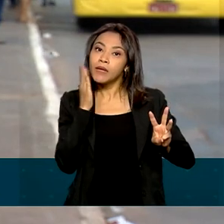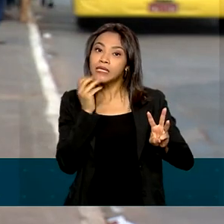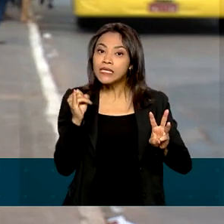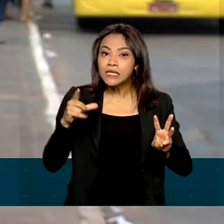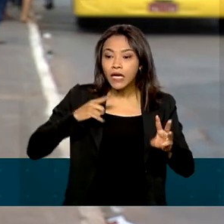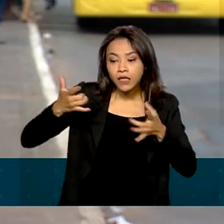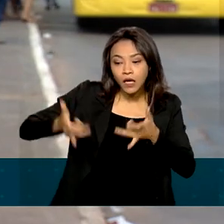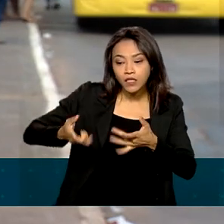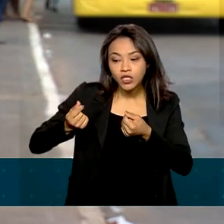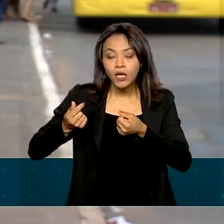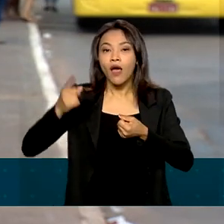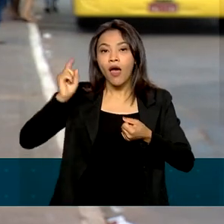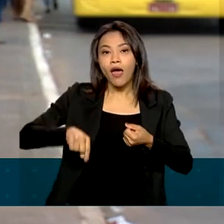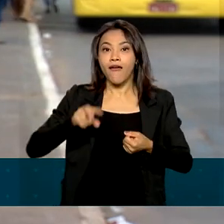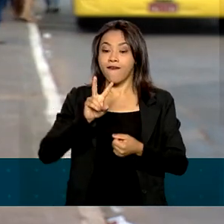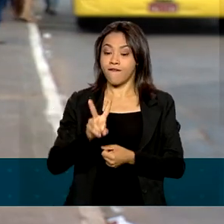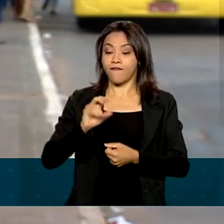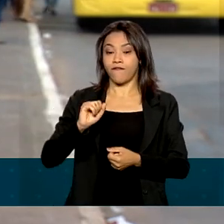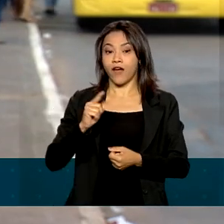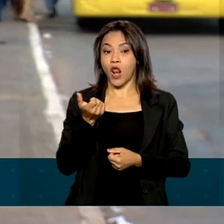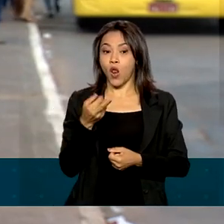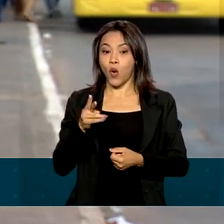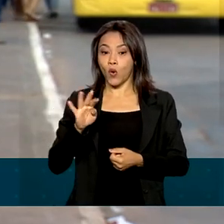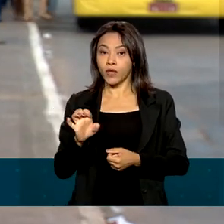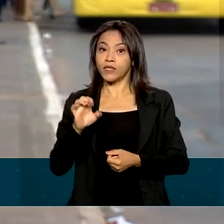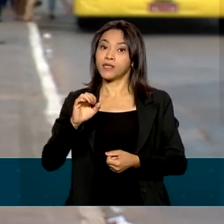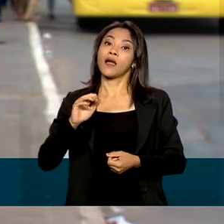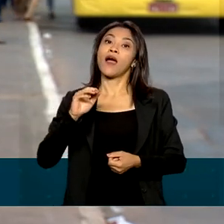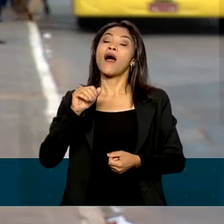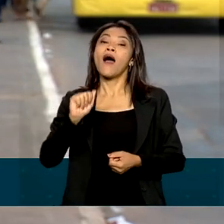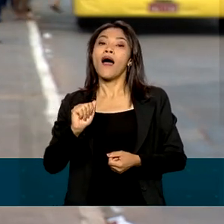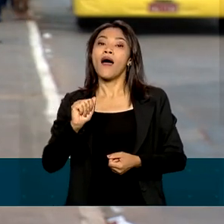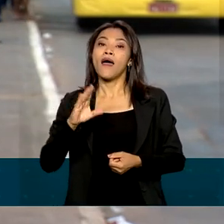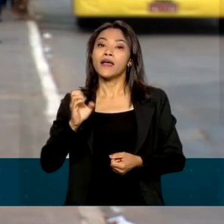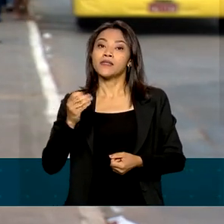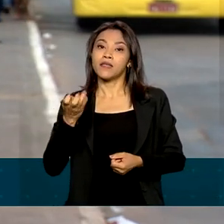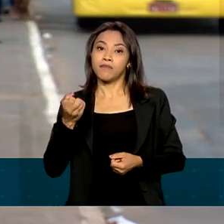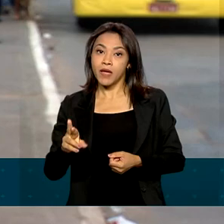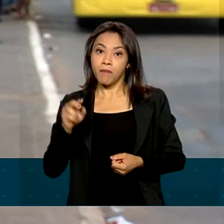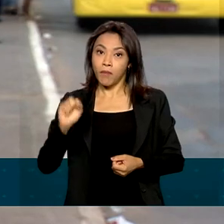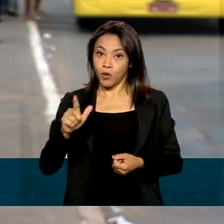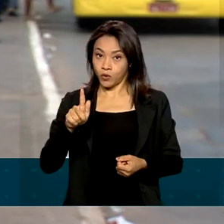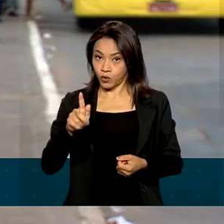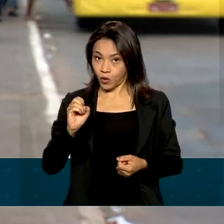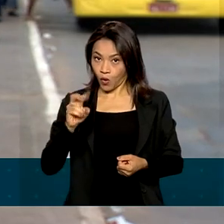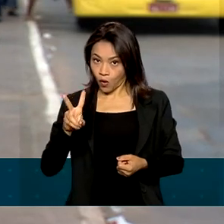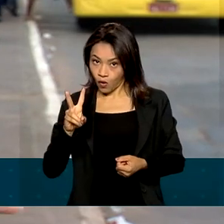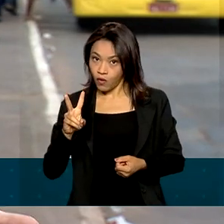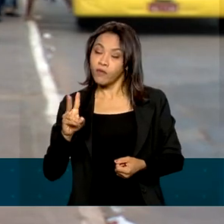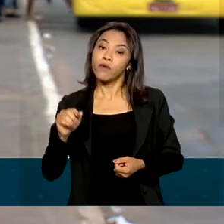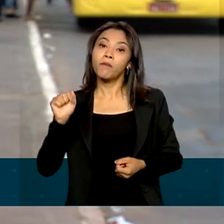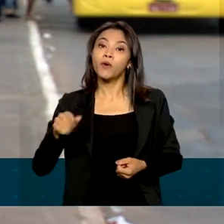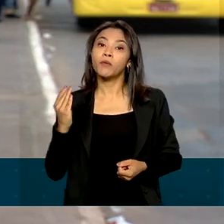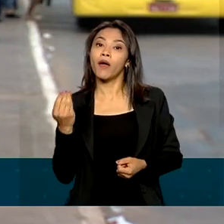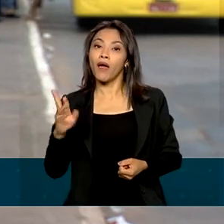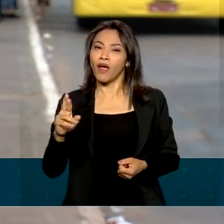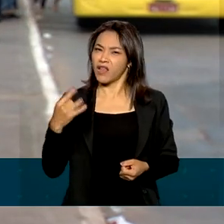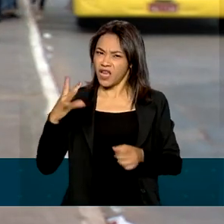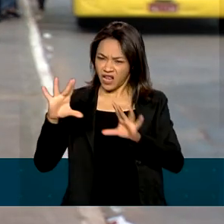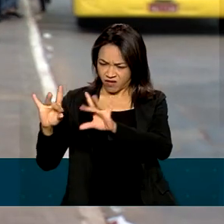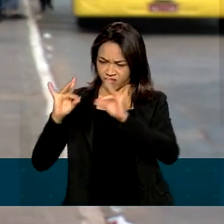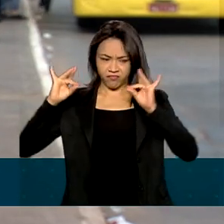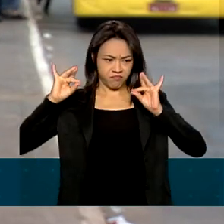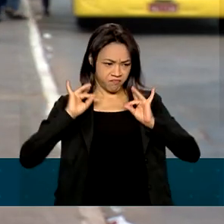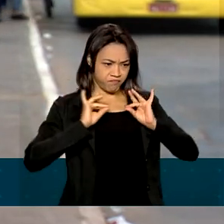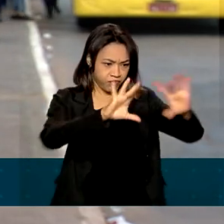sistema é o valoresareceber.bcb.gov.br. A instituição não vai enviar links e